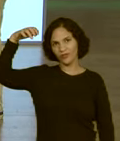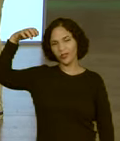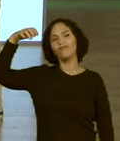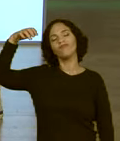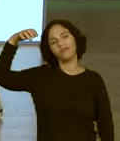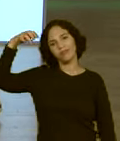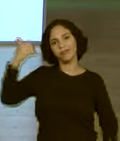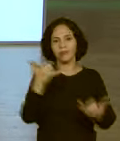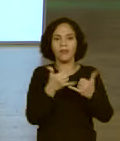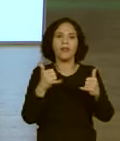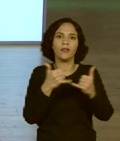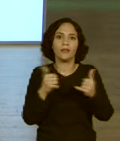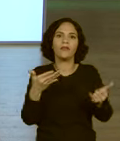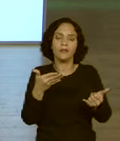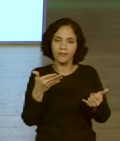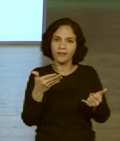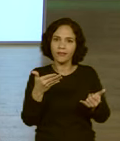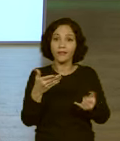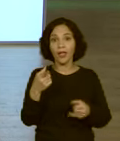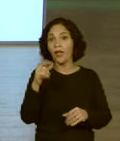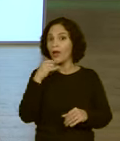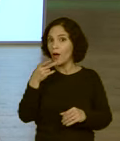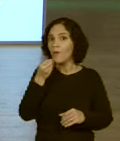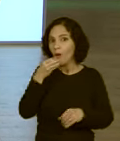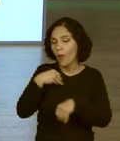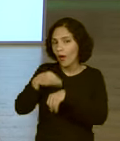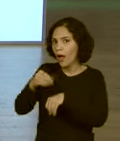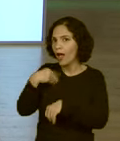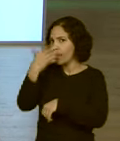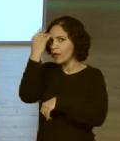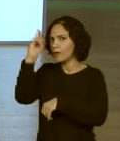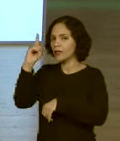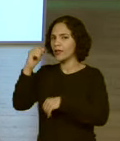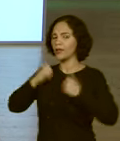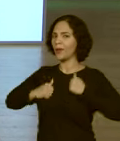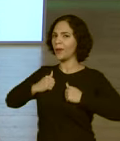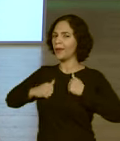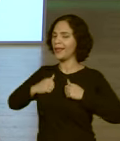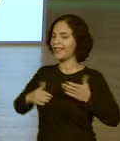Chuveiro elétrico, vou falar que eu não esqueço de tomar banho, ó. Ah, muito bem.